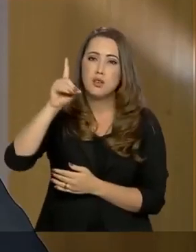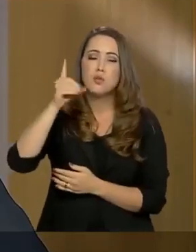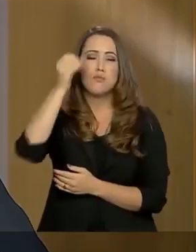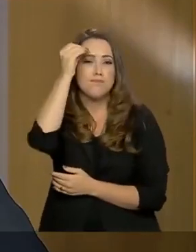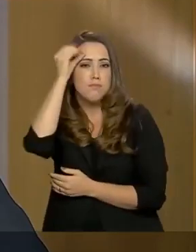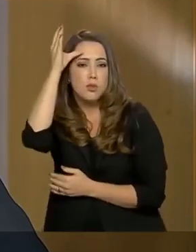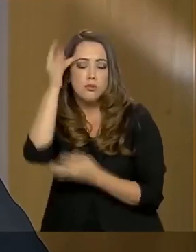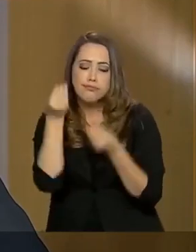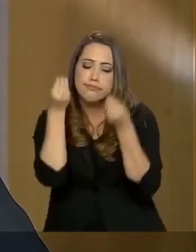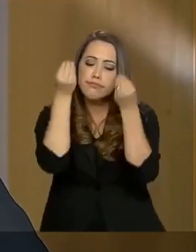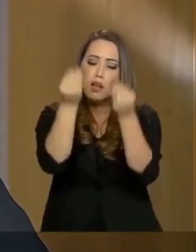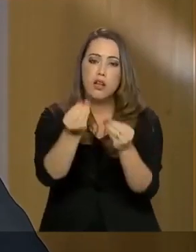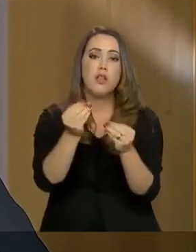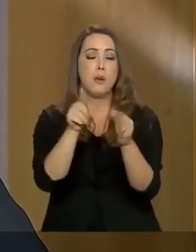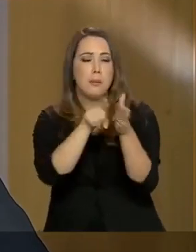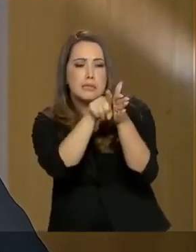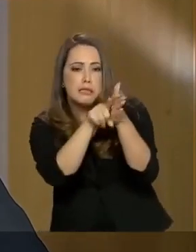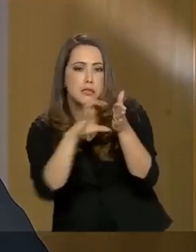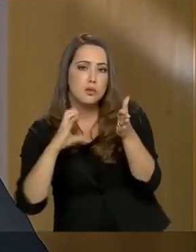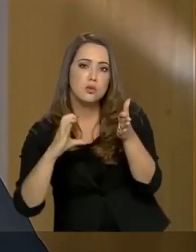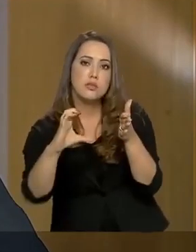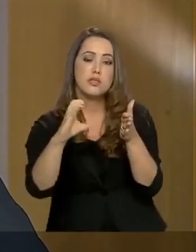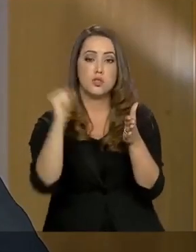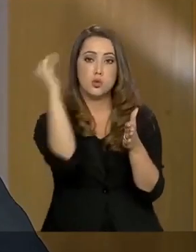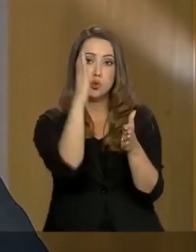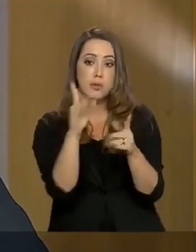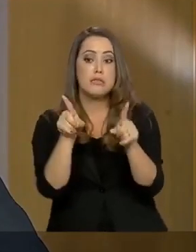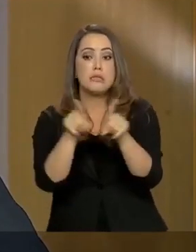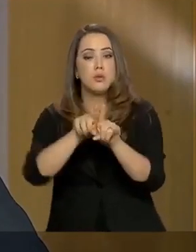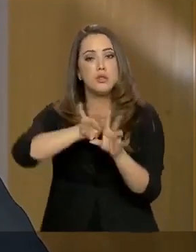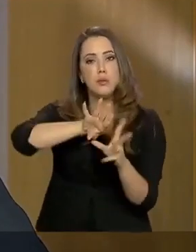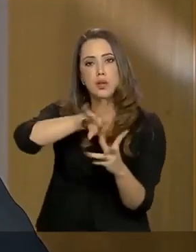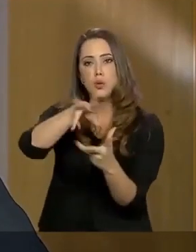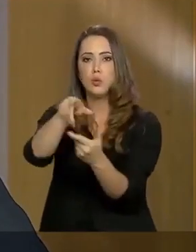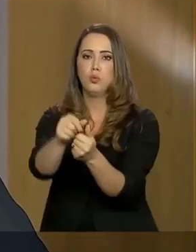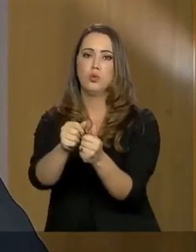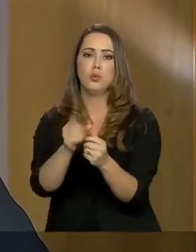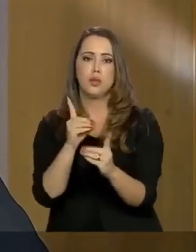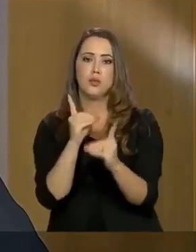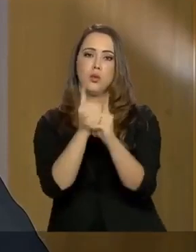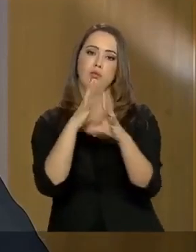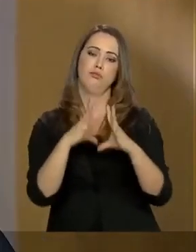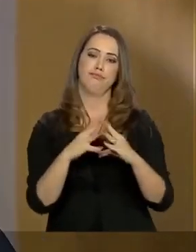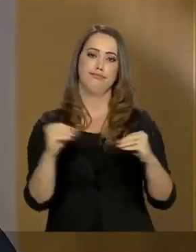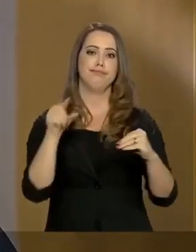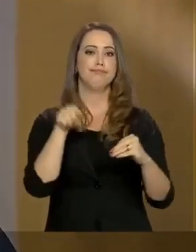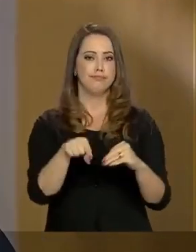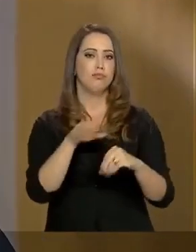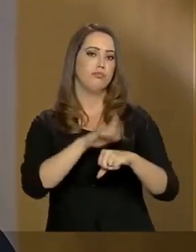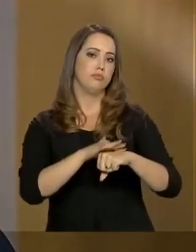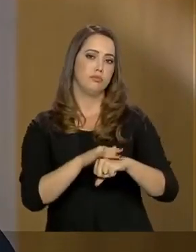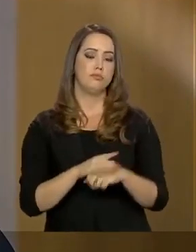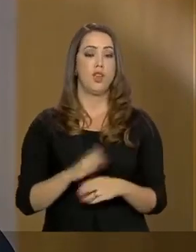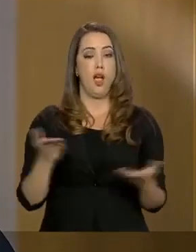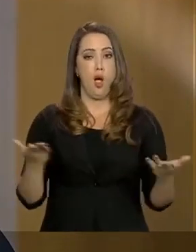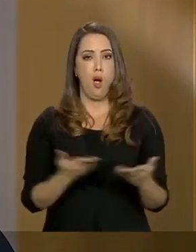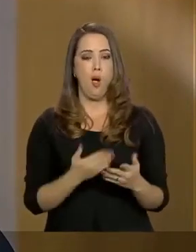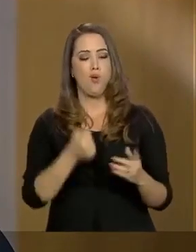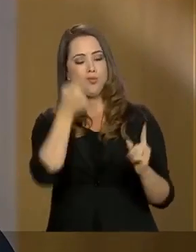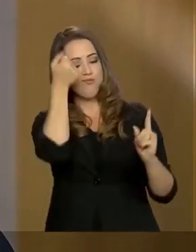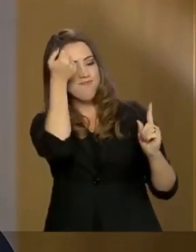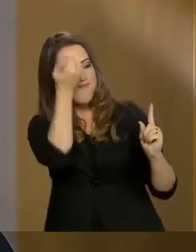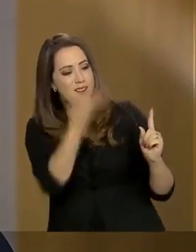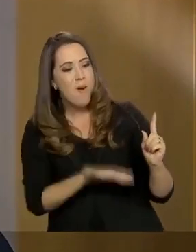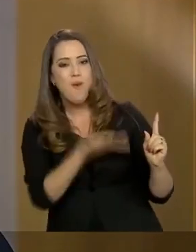capacitará cientistas e pesquisadores do Brasil e do mundo na cura dessa doença. Aproveito para